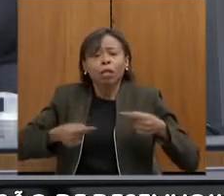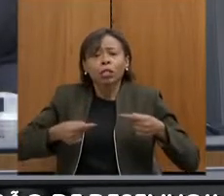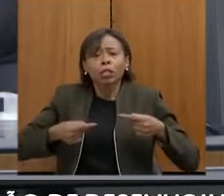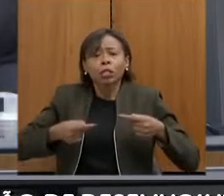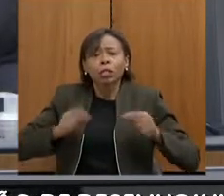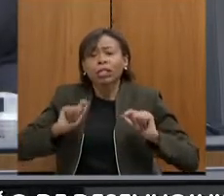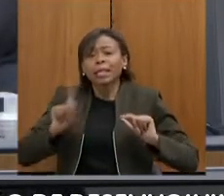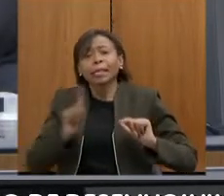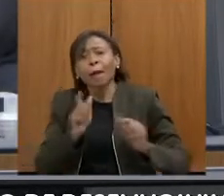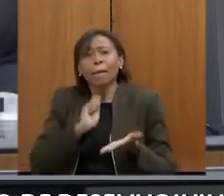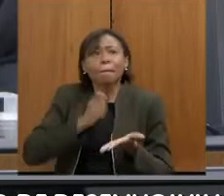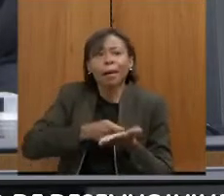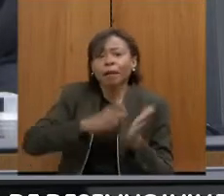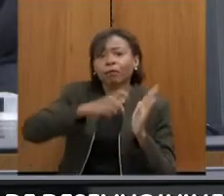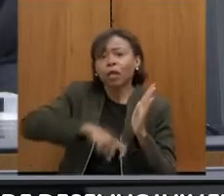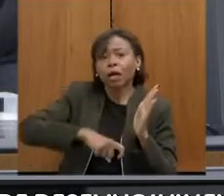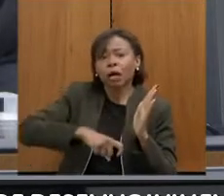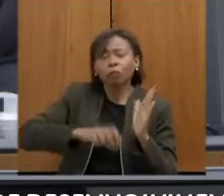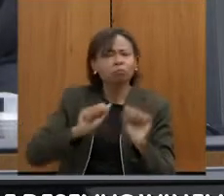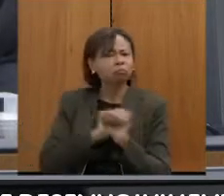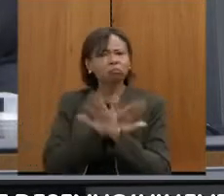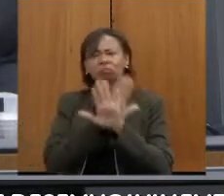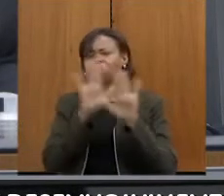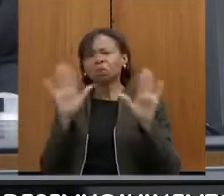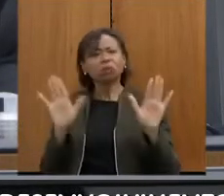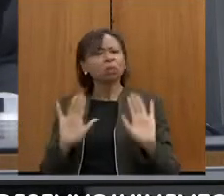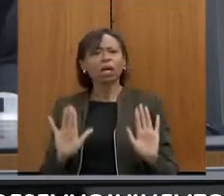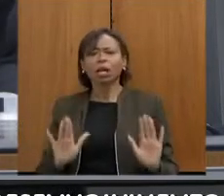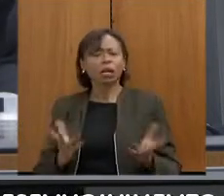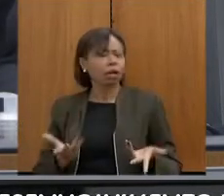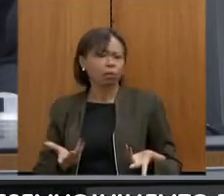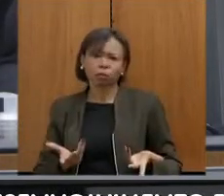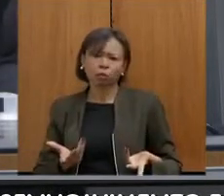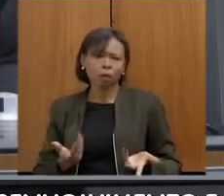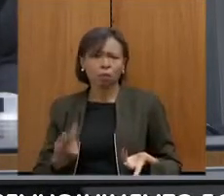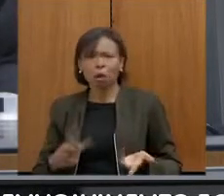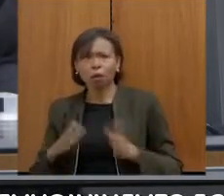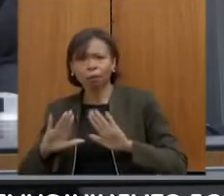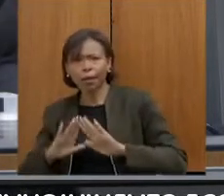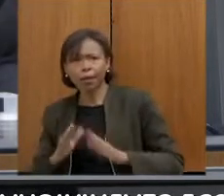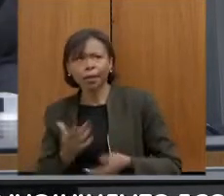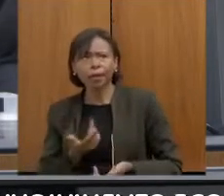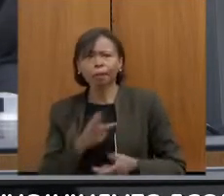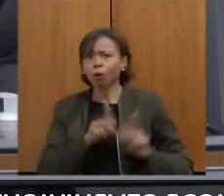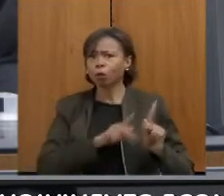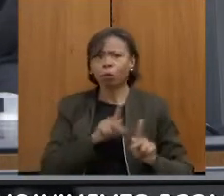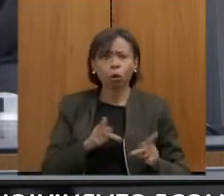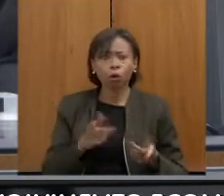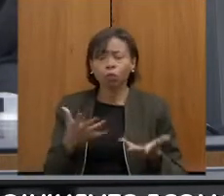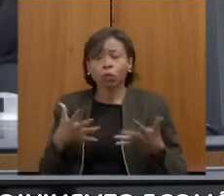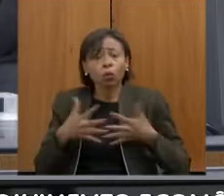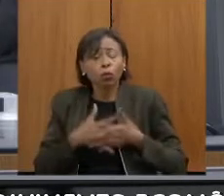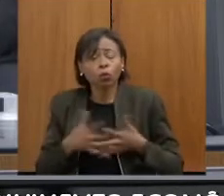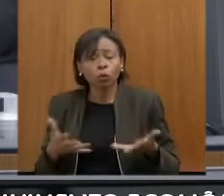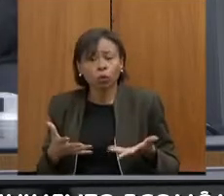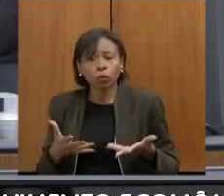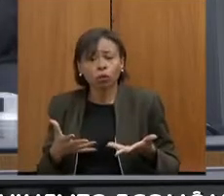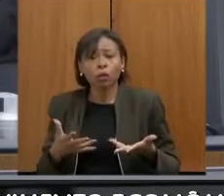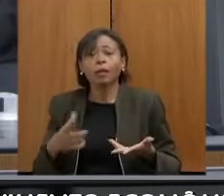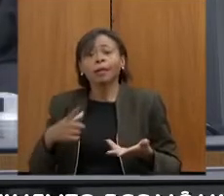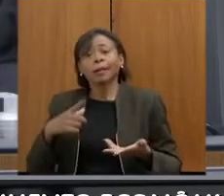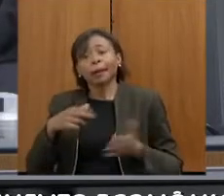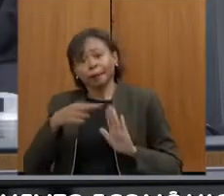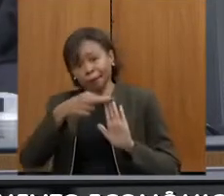população, nem para a Assembleia, e aqui eu não estou falando que está extrapolando regras